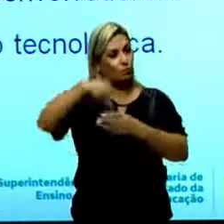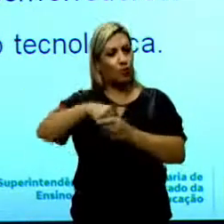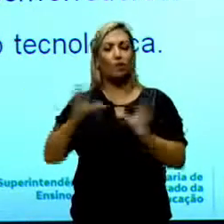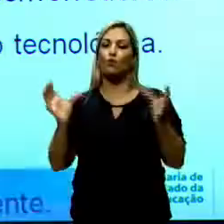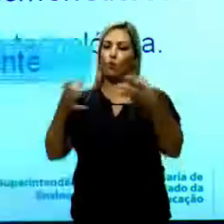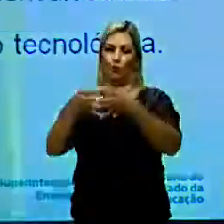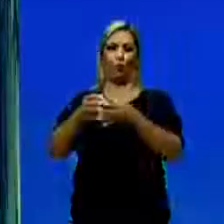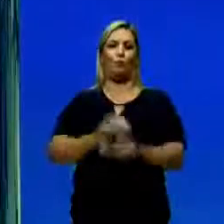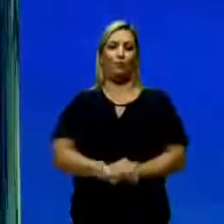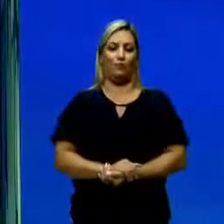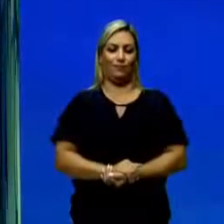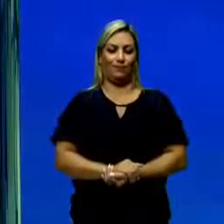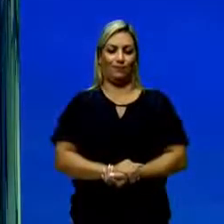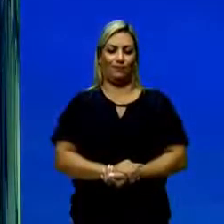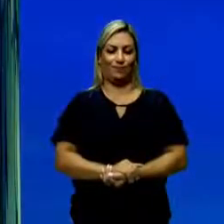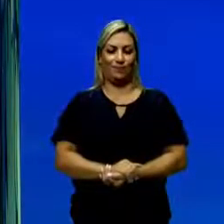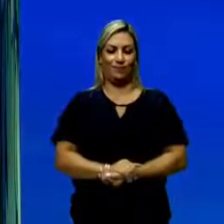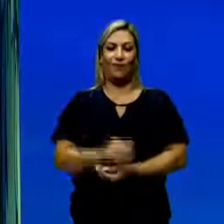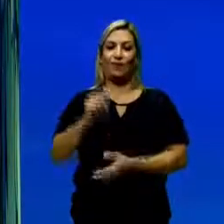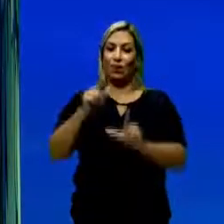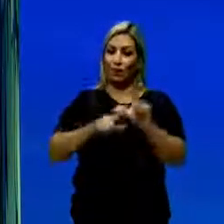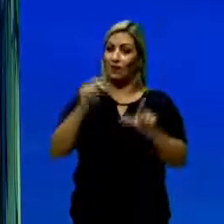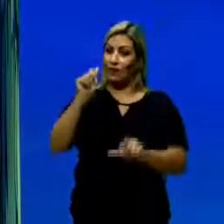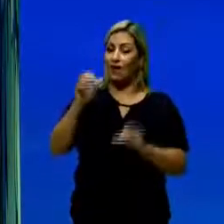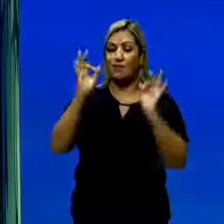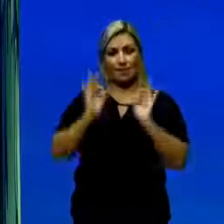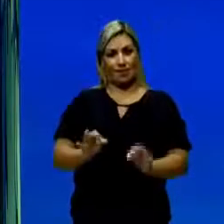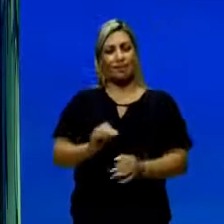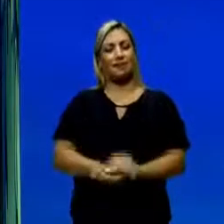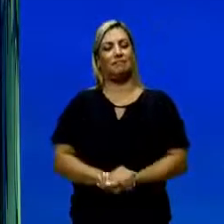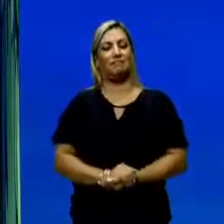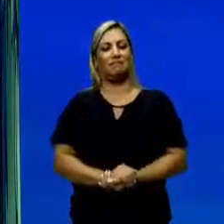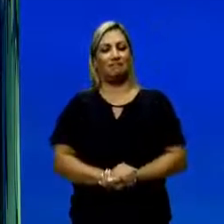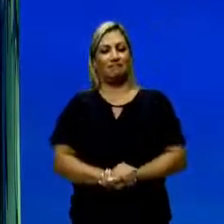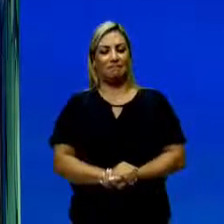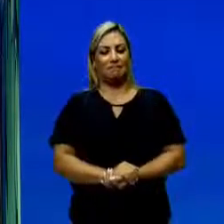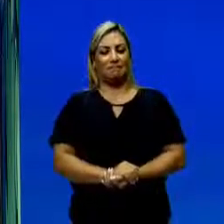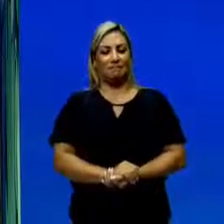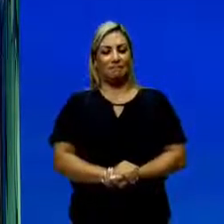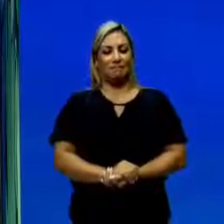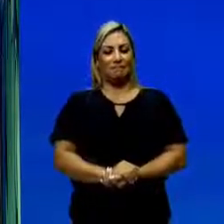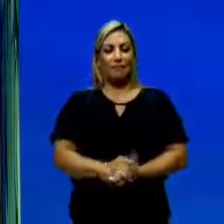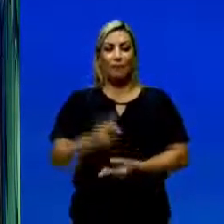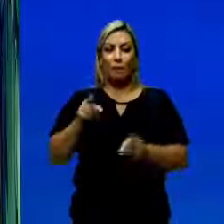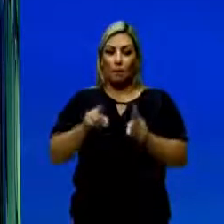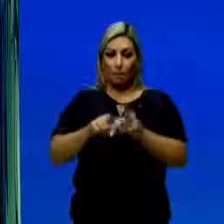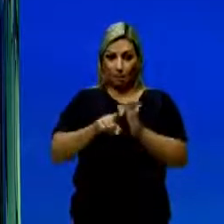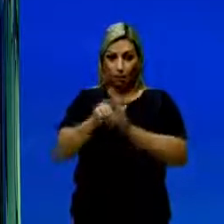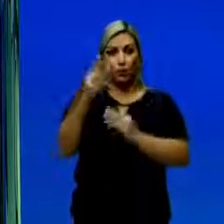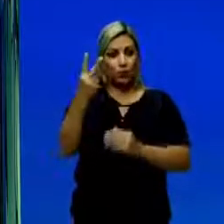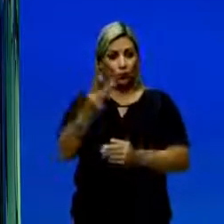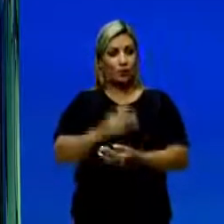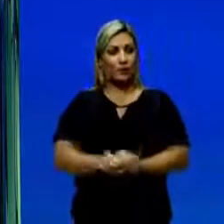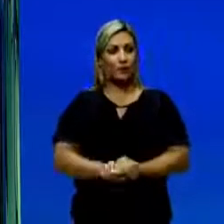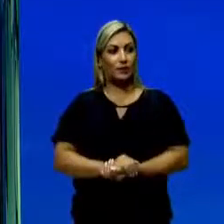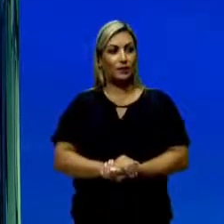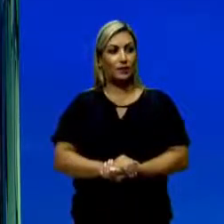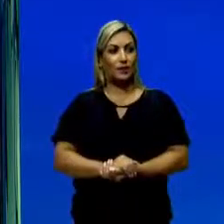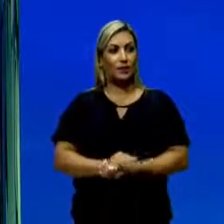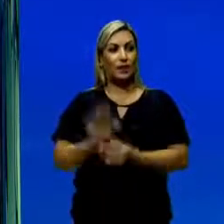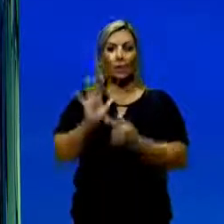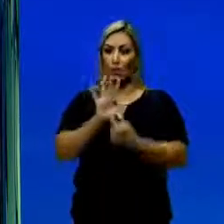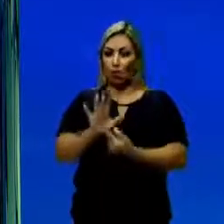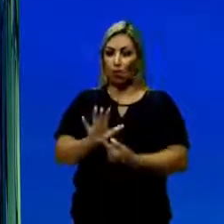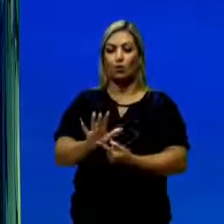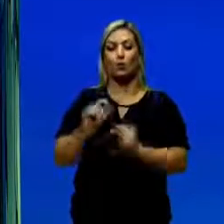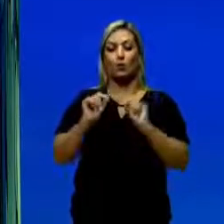coletivamente. Alternativa A, é o gabarito. Vamos a mais uma questão? Expostos